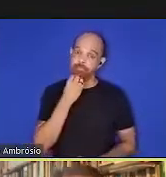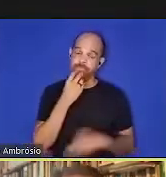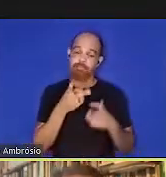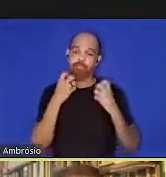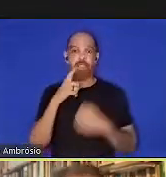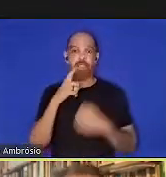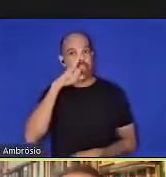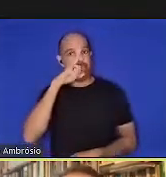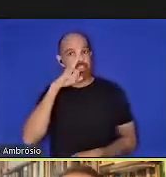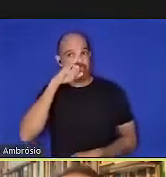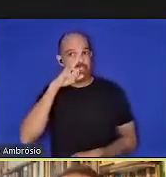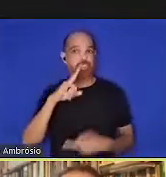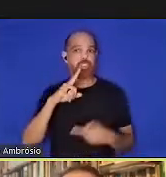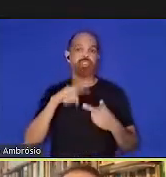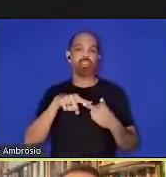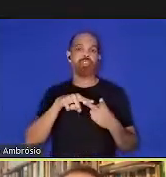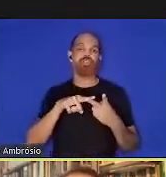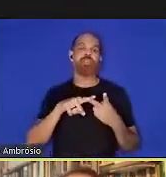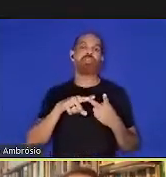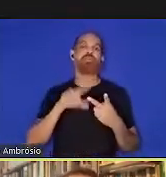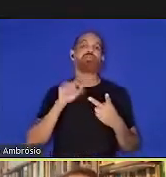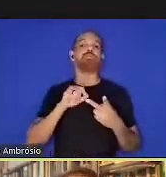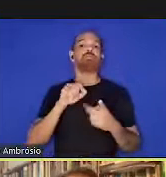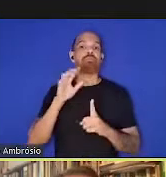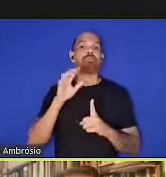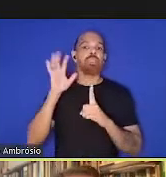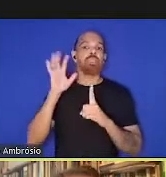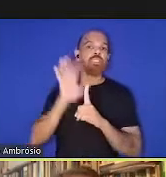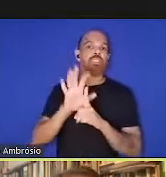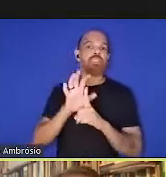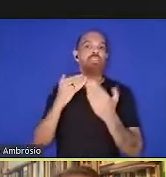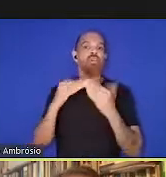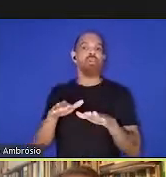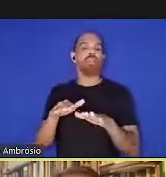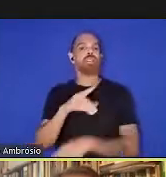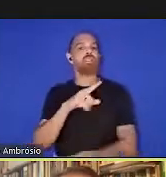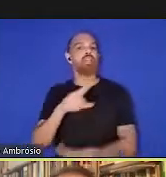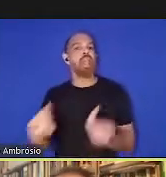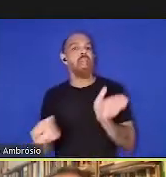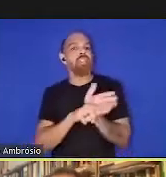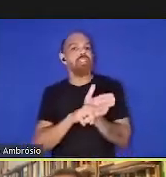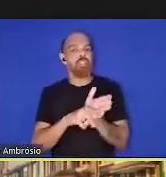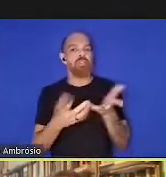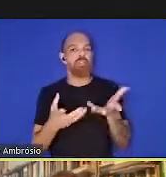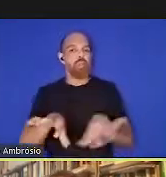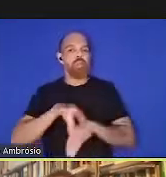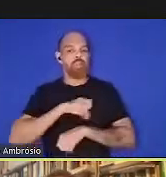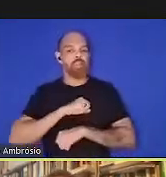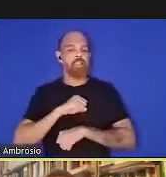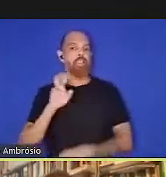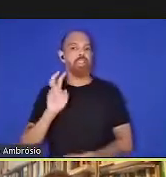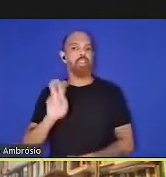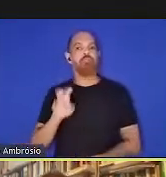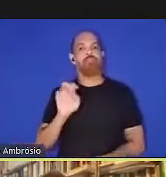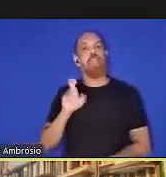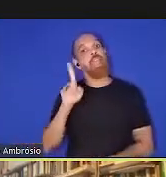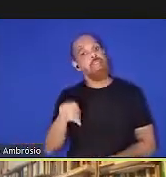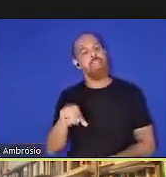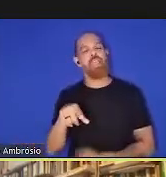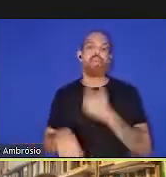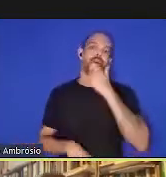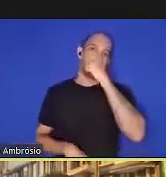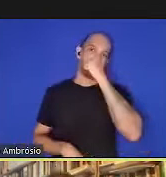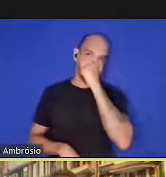risco para as consequências negativas de contrair o vírus, o que era a aglomeração.